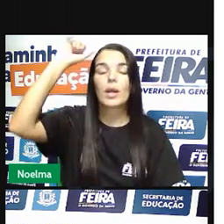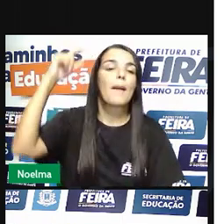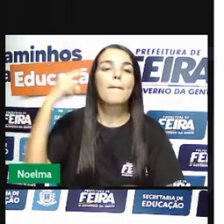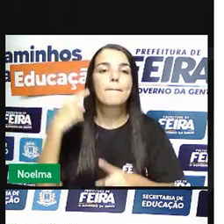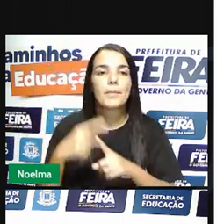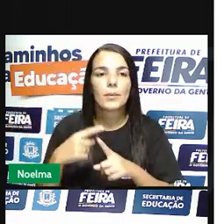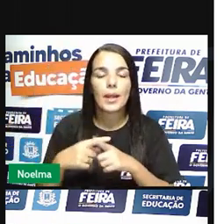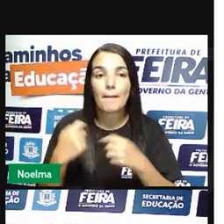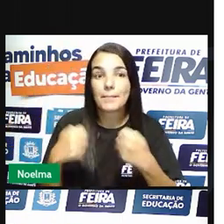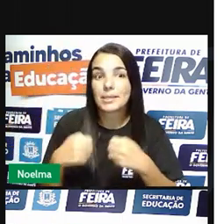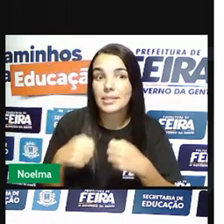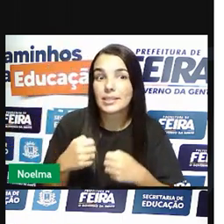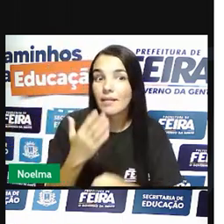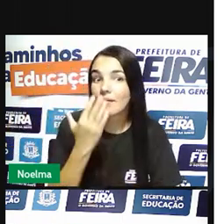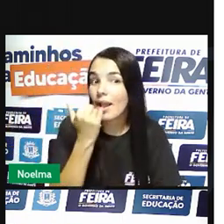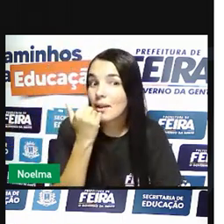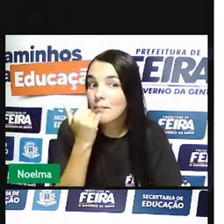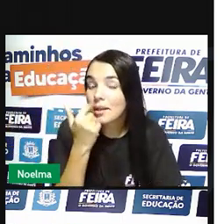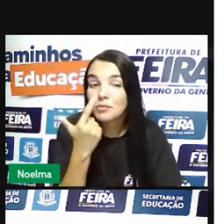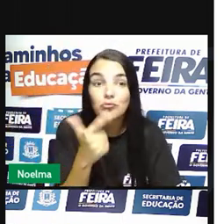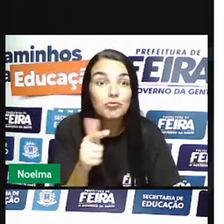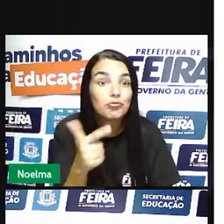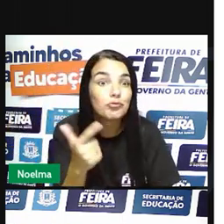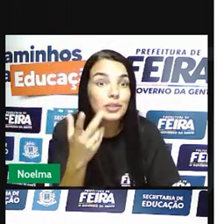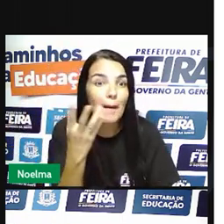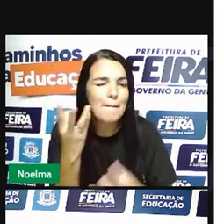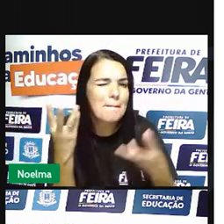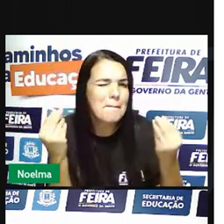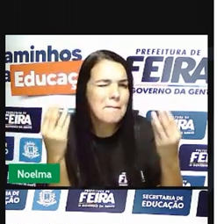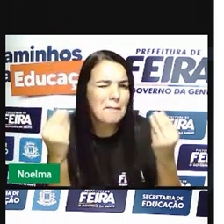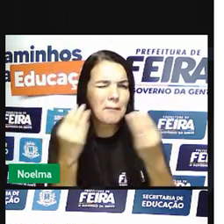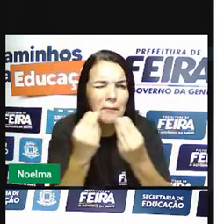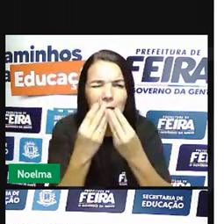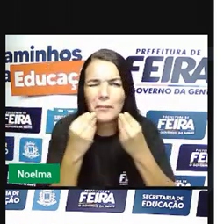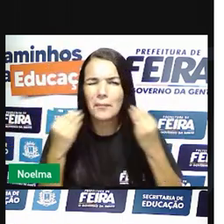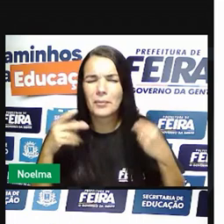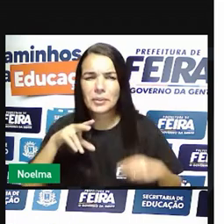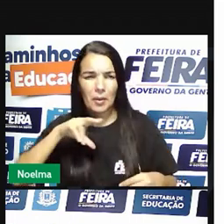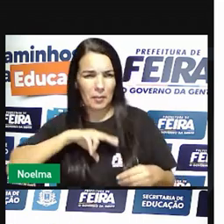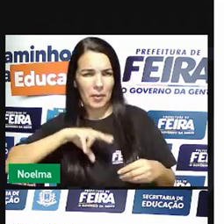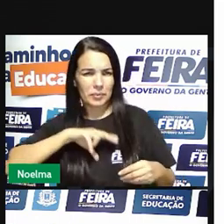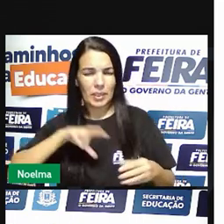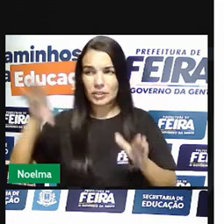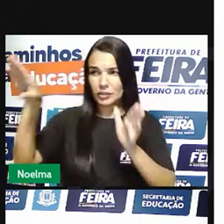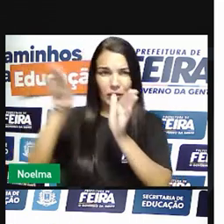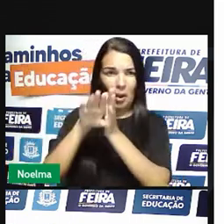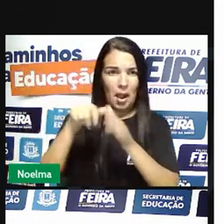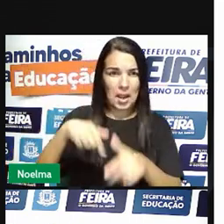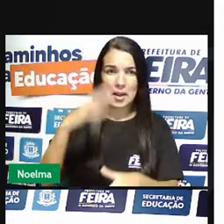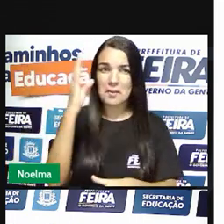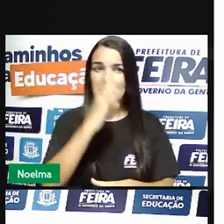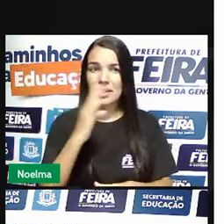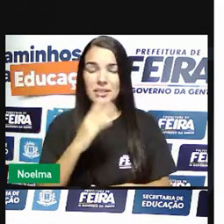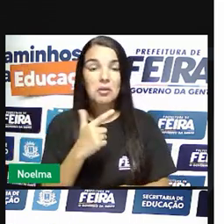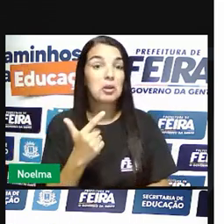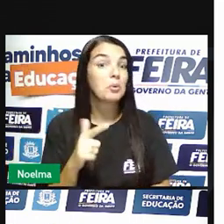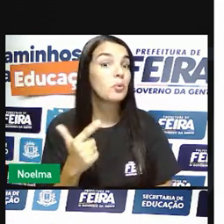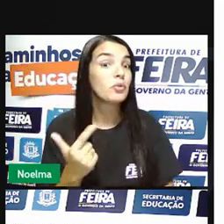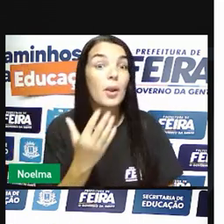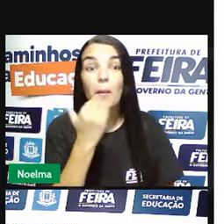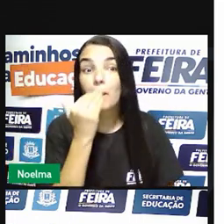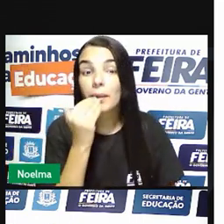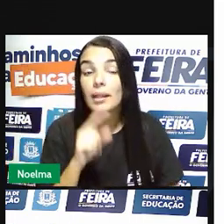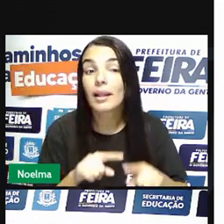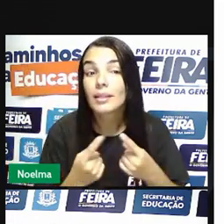mais alimentos, já que vieram milhares de portugueses para o Brasil. E, além disso, pessoas que moravam